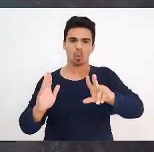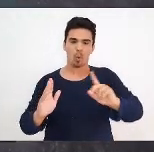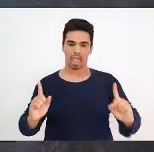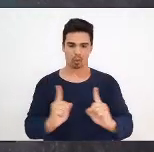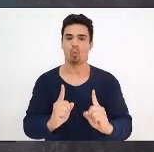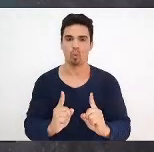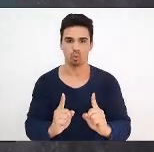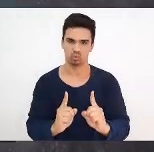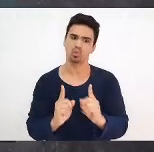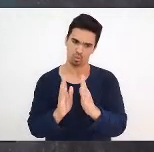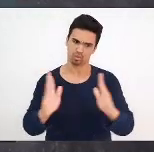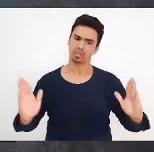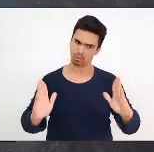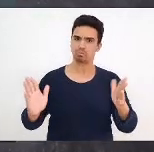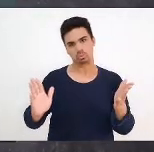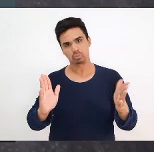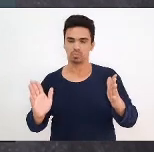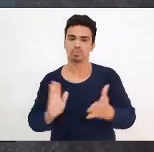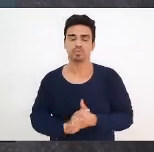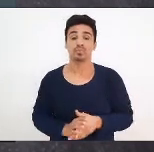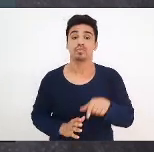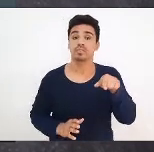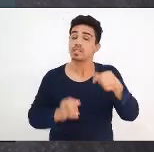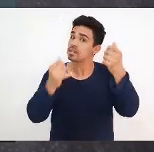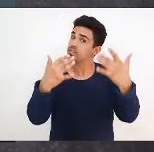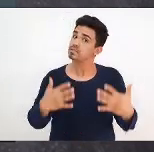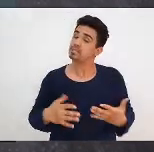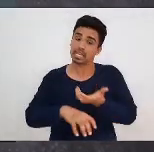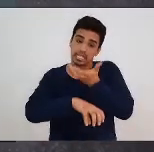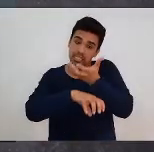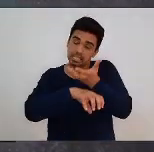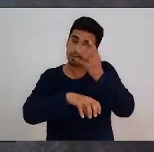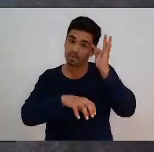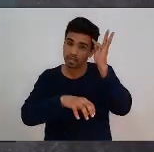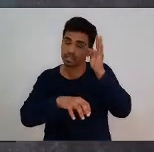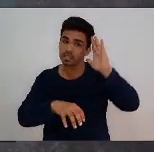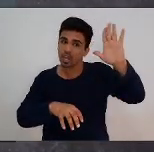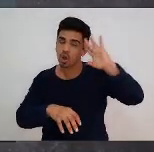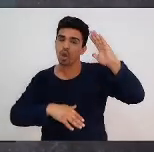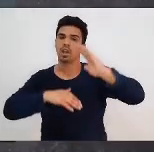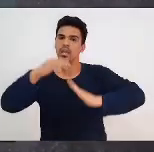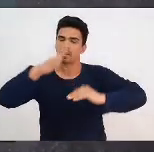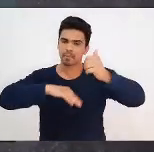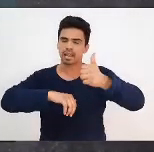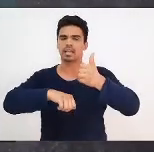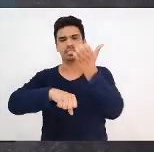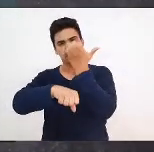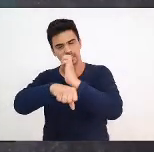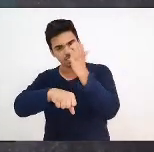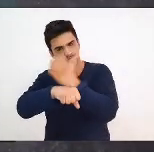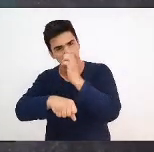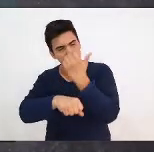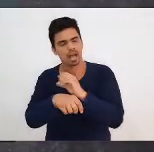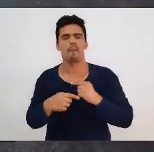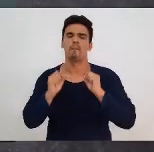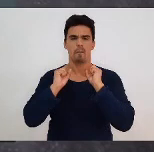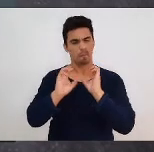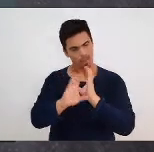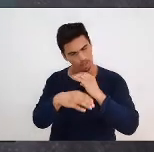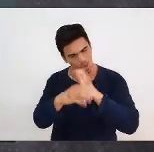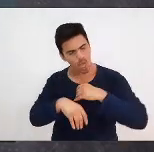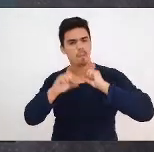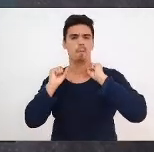diz disciplinas teóricas, práticas, estágios e laboratórios podem ser